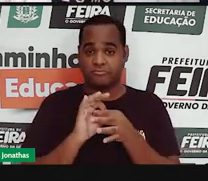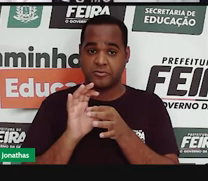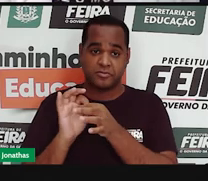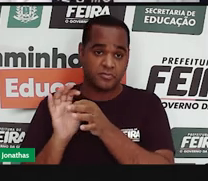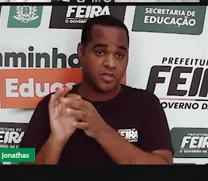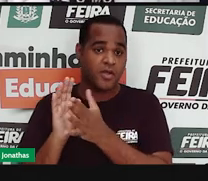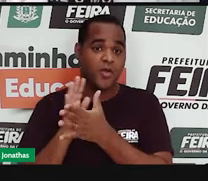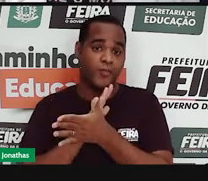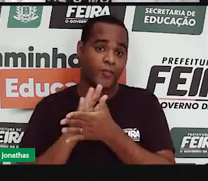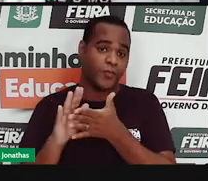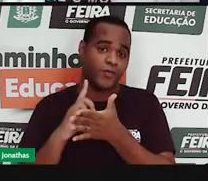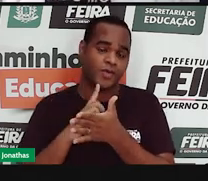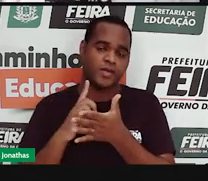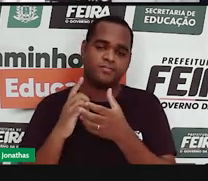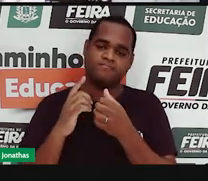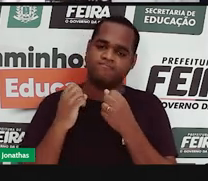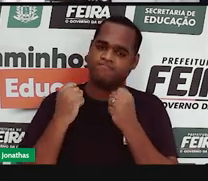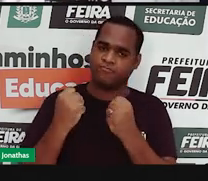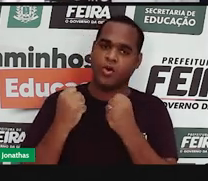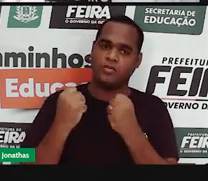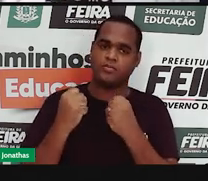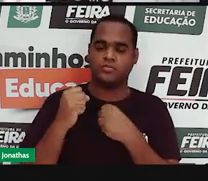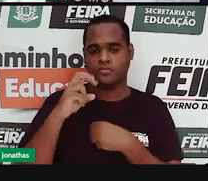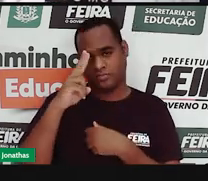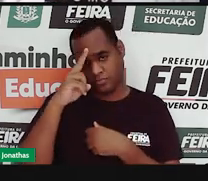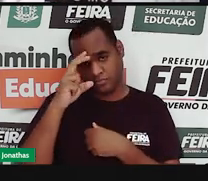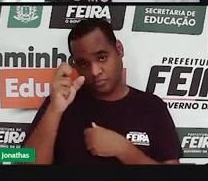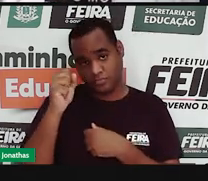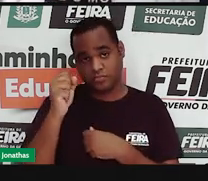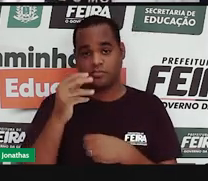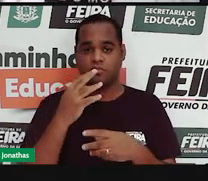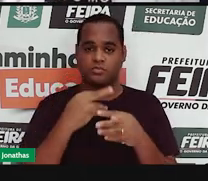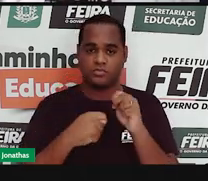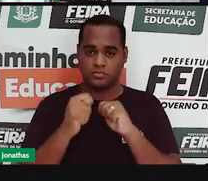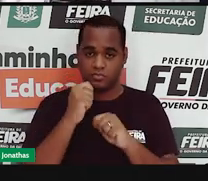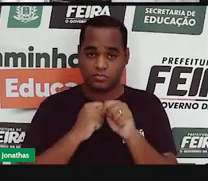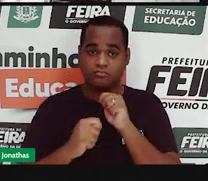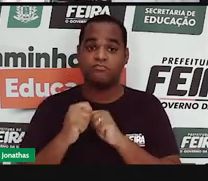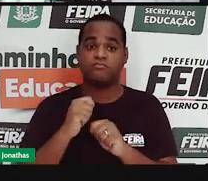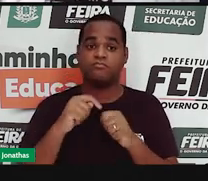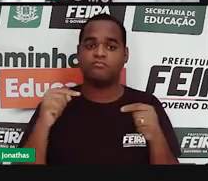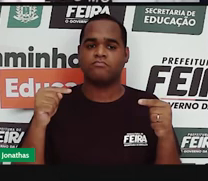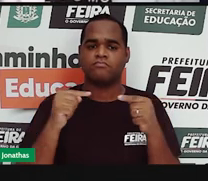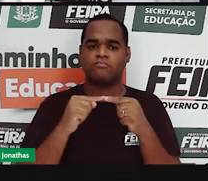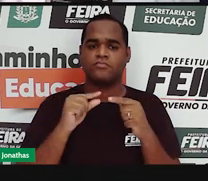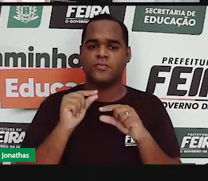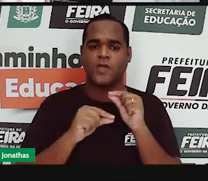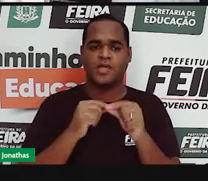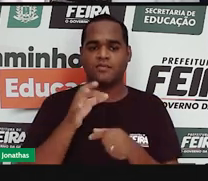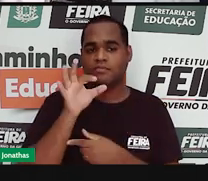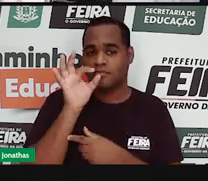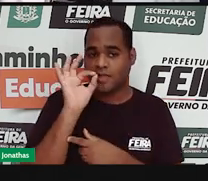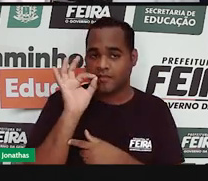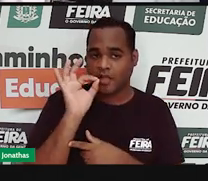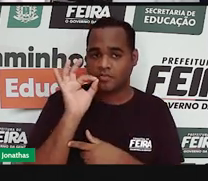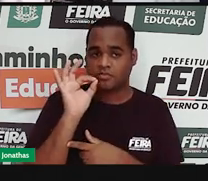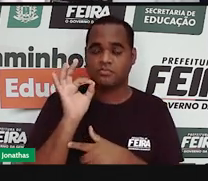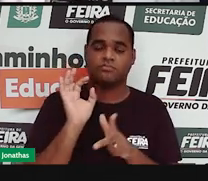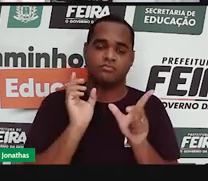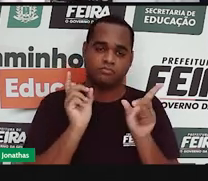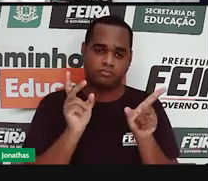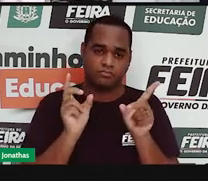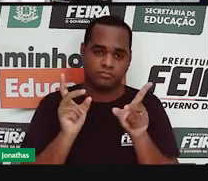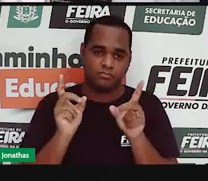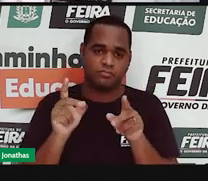um poder quadro absoluto. A economia era baseada no café e a